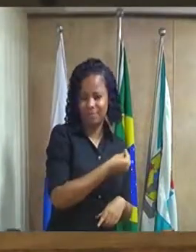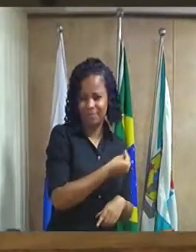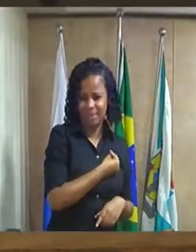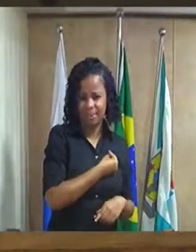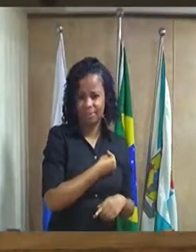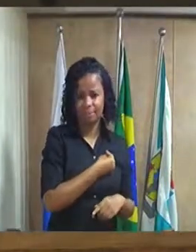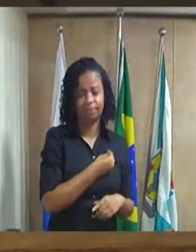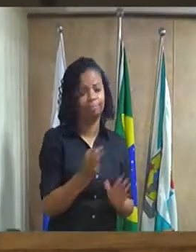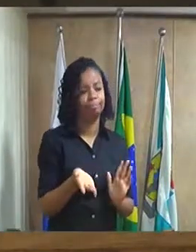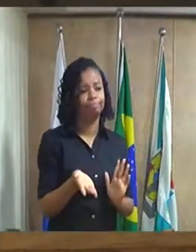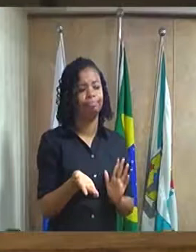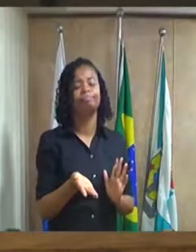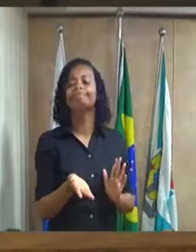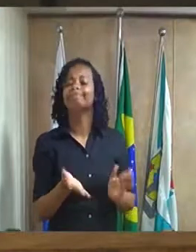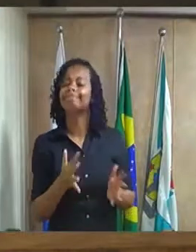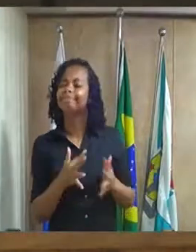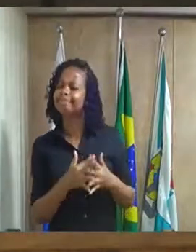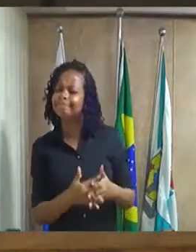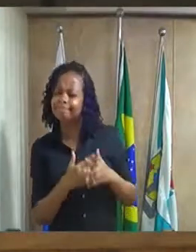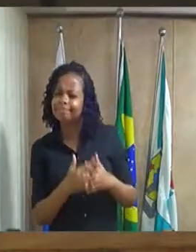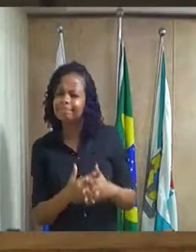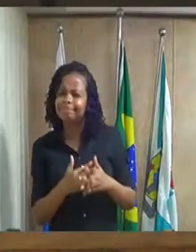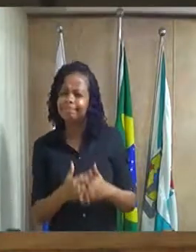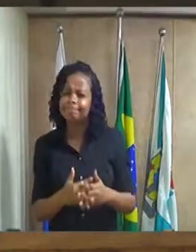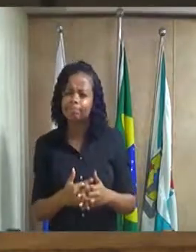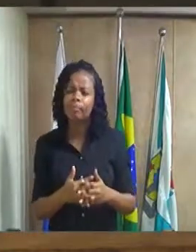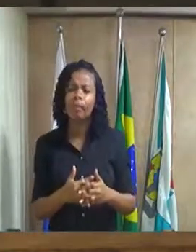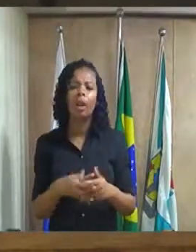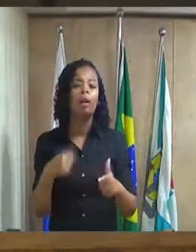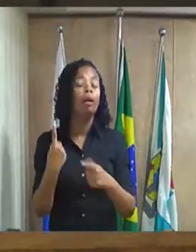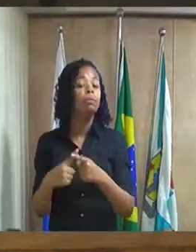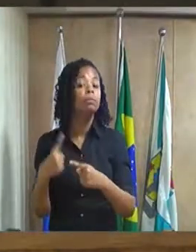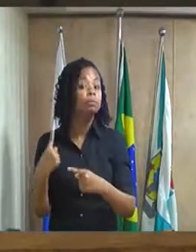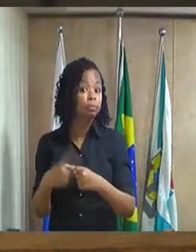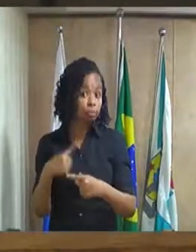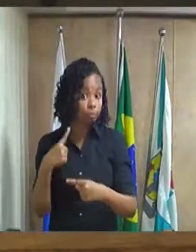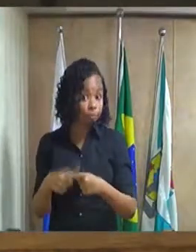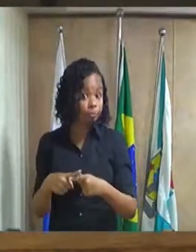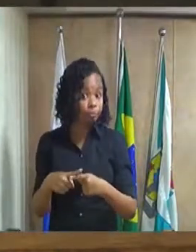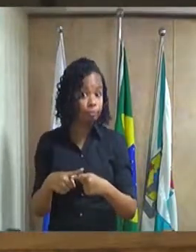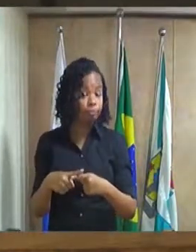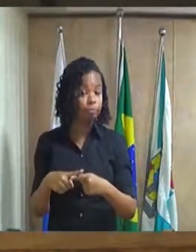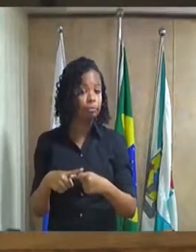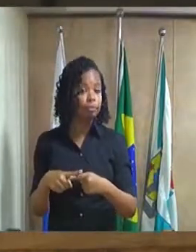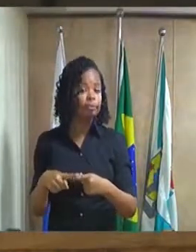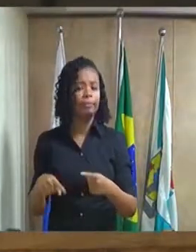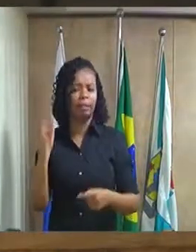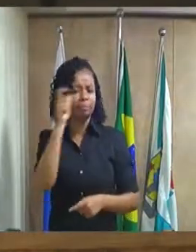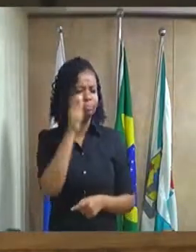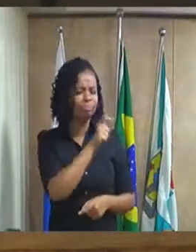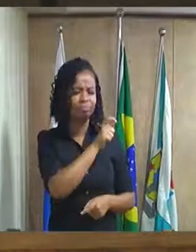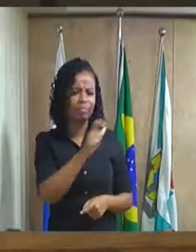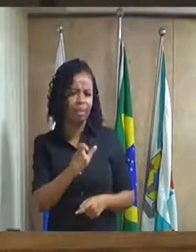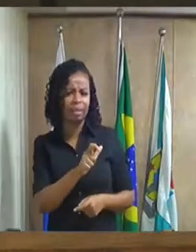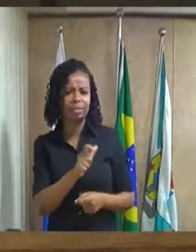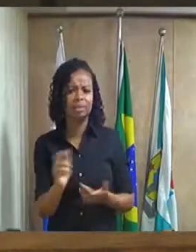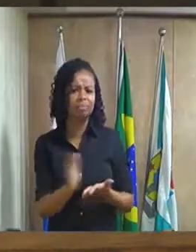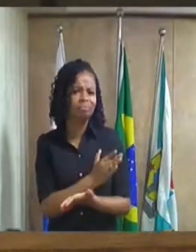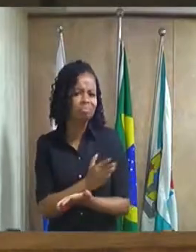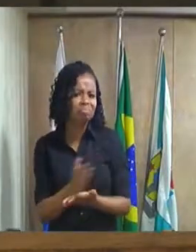muito difícil haja vista o interesse de alguns